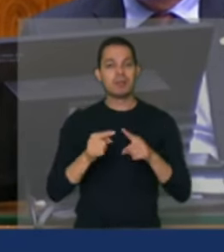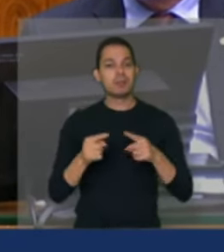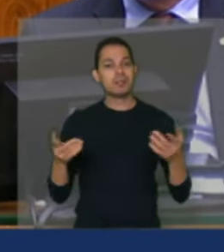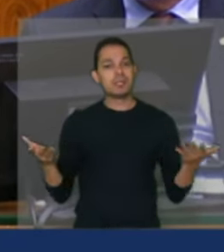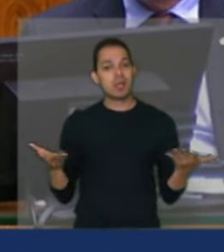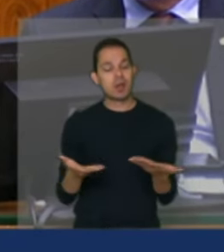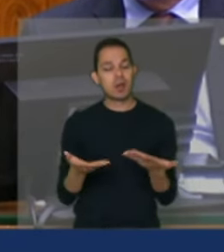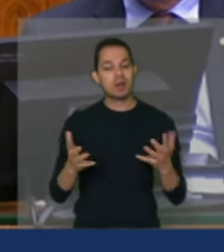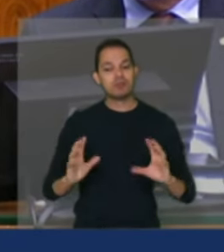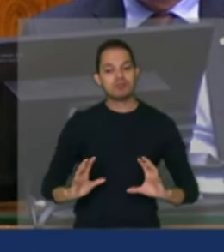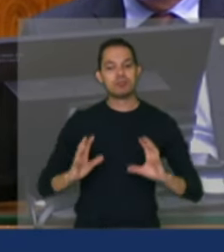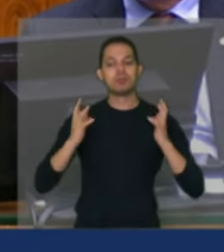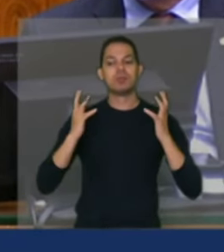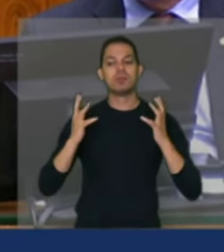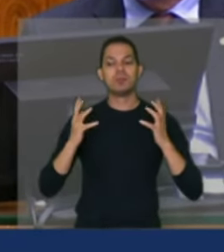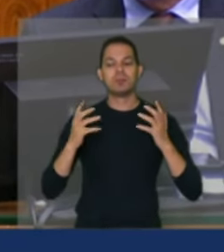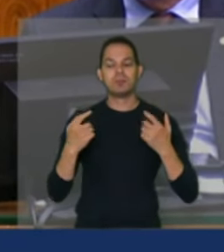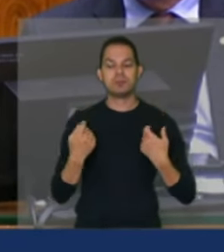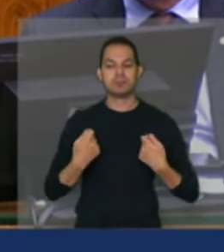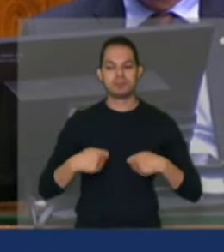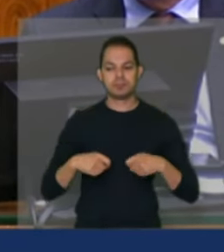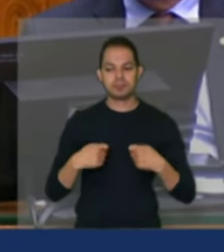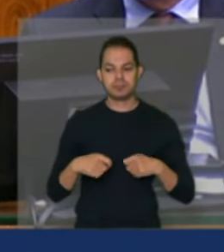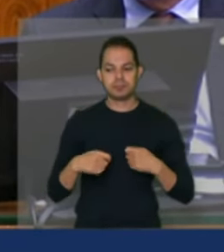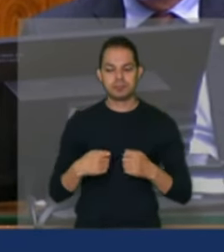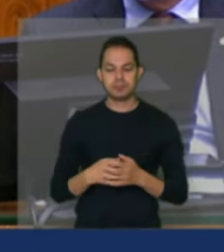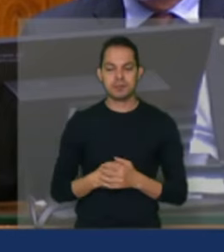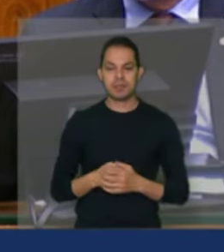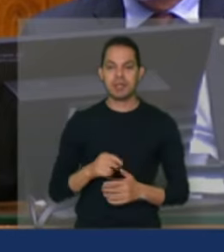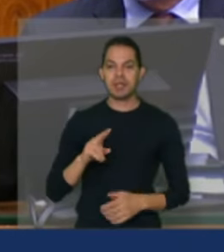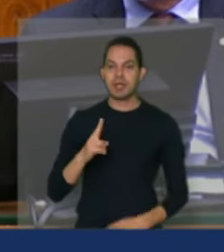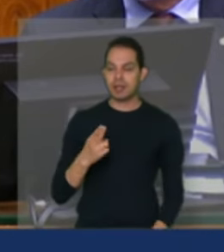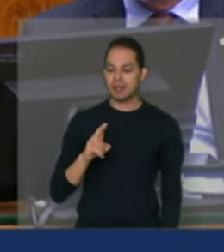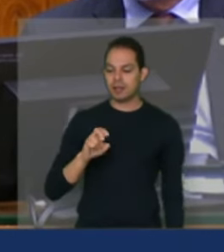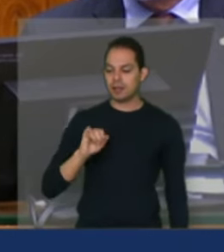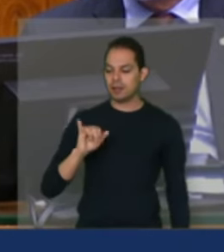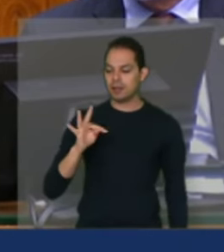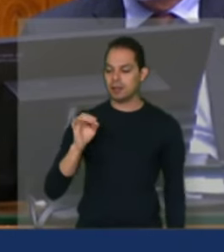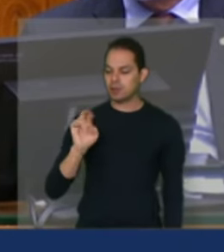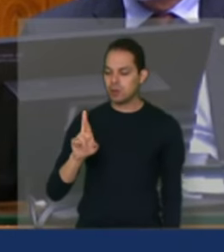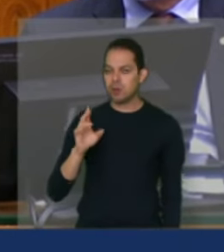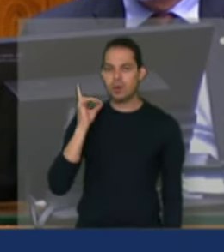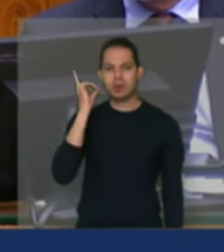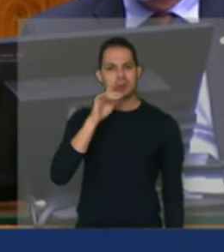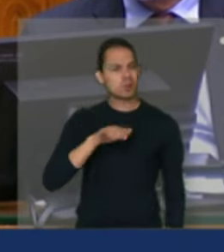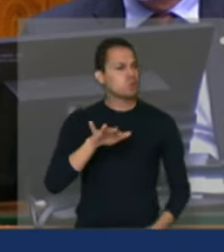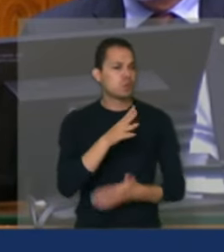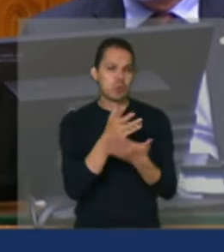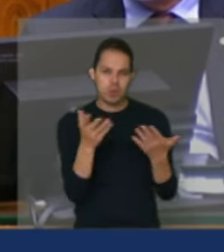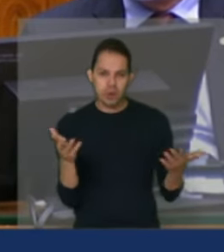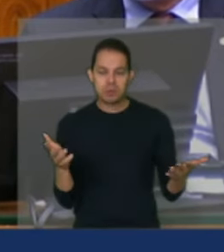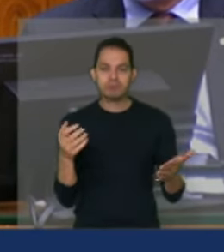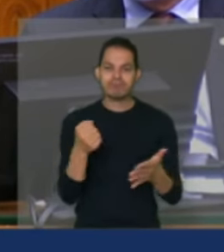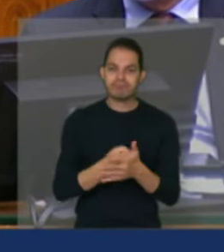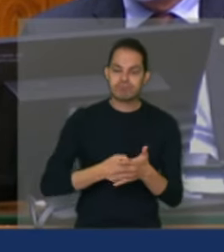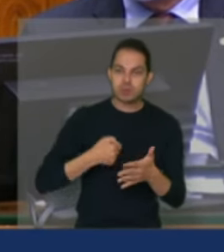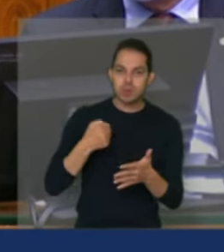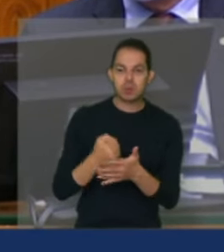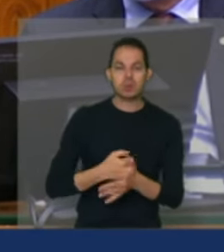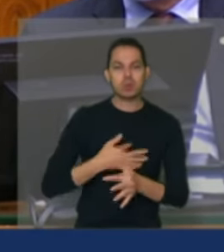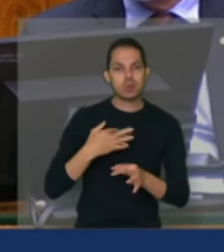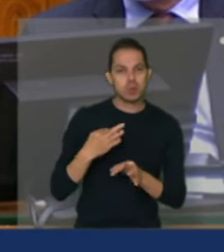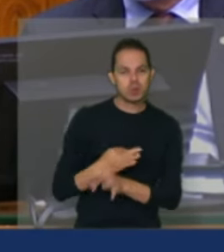comemorar, Vilso, Heitor e todos os deputados e deputadas, que é a nossa luta, que é a nossa resistência.